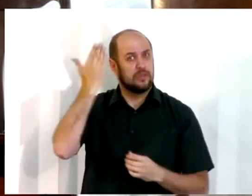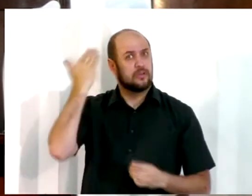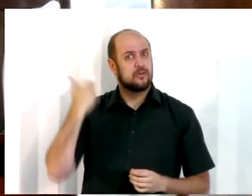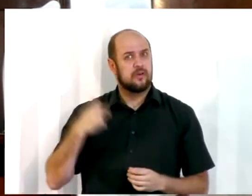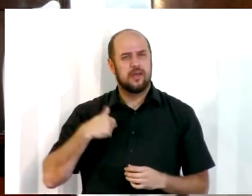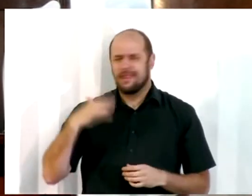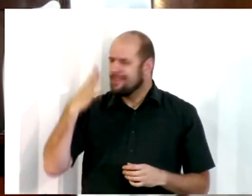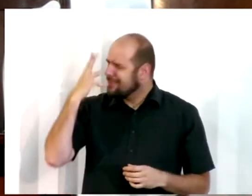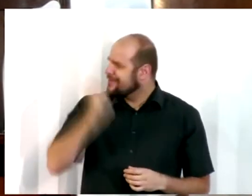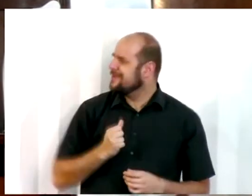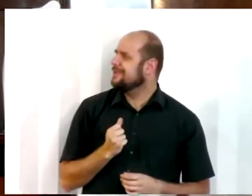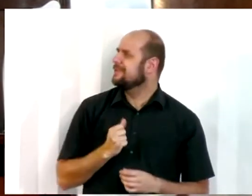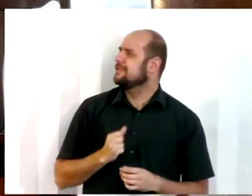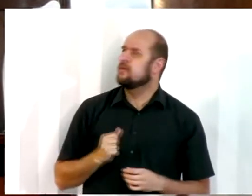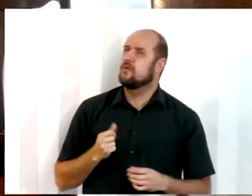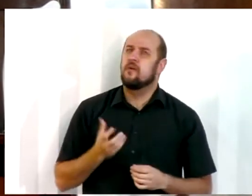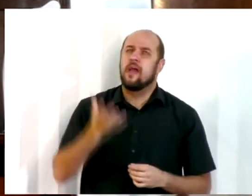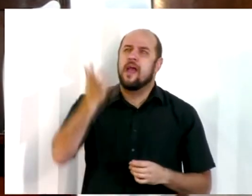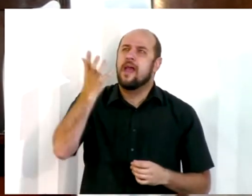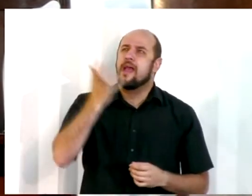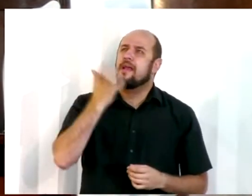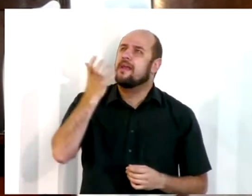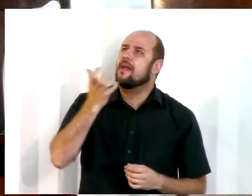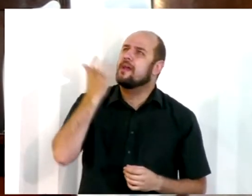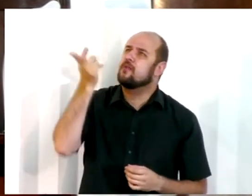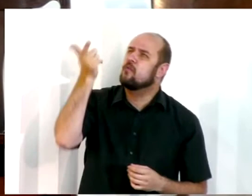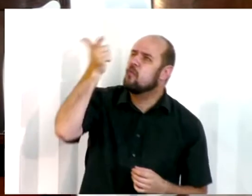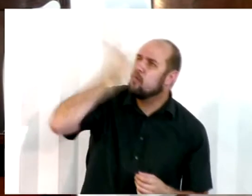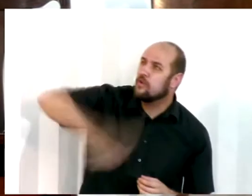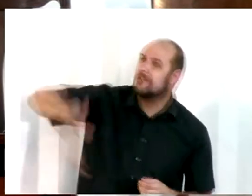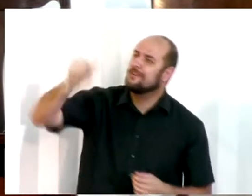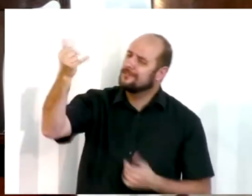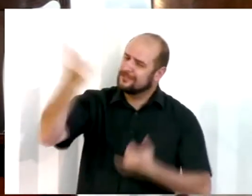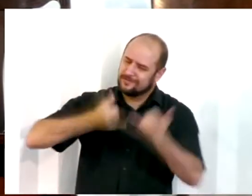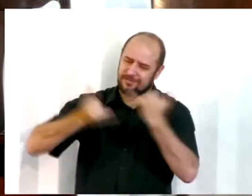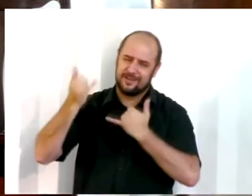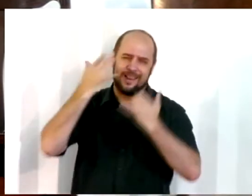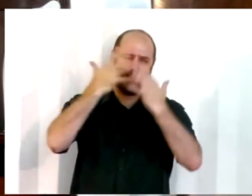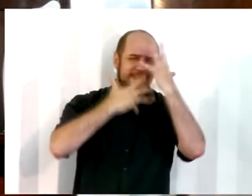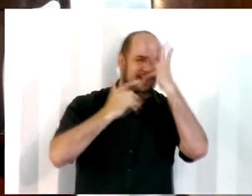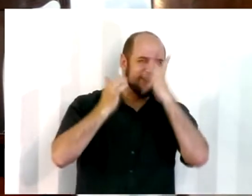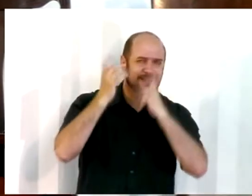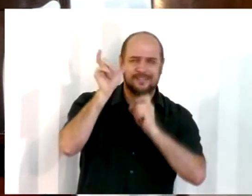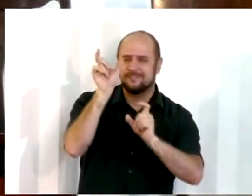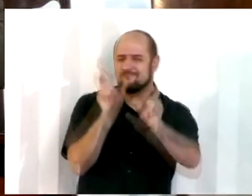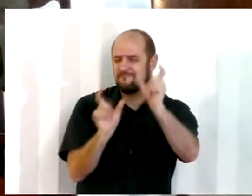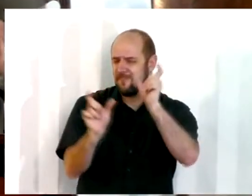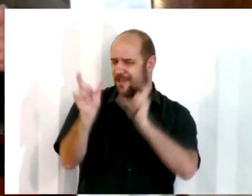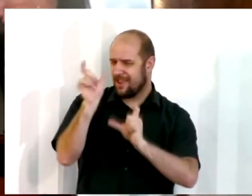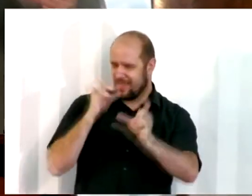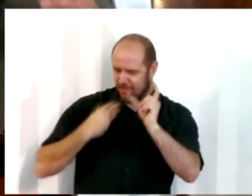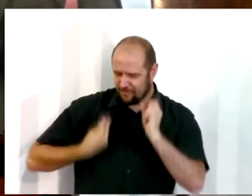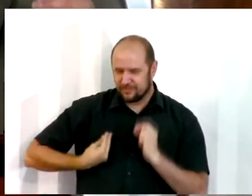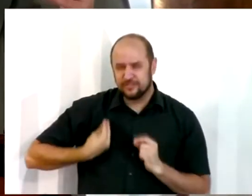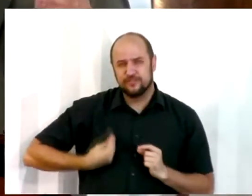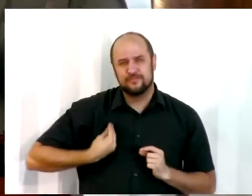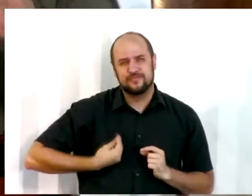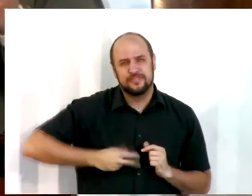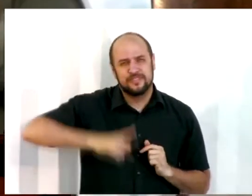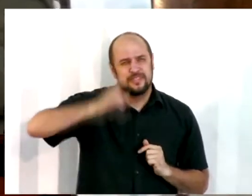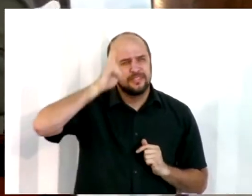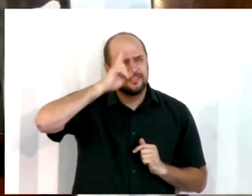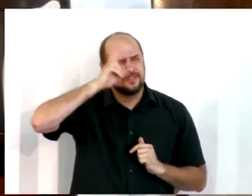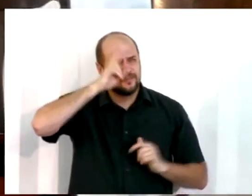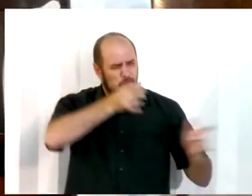que também eu acho lindo, quero ouvi-las mais outra vez, belas palavras de vida, narram tudo o que